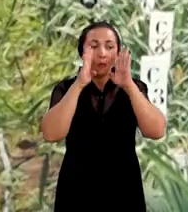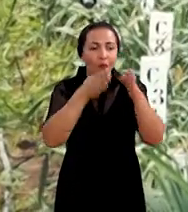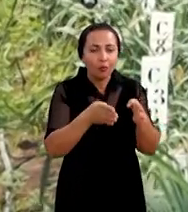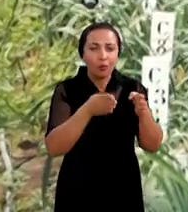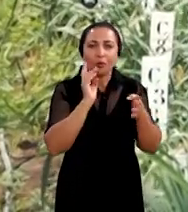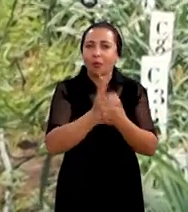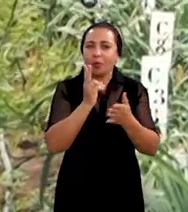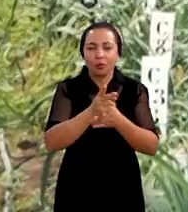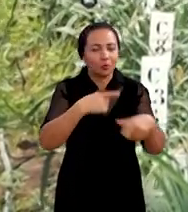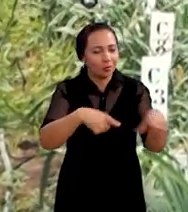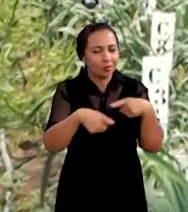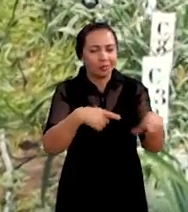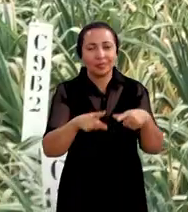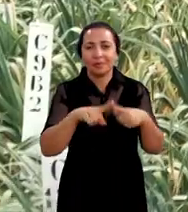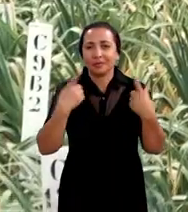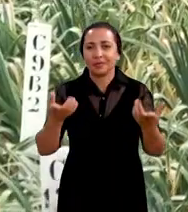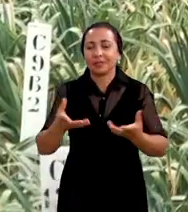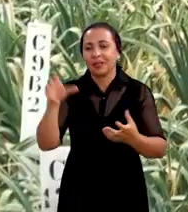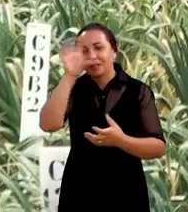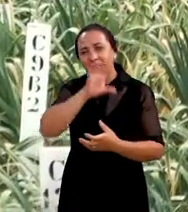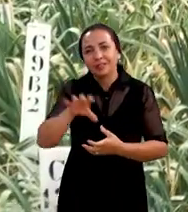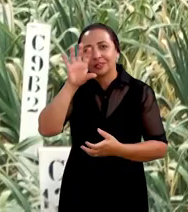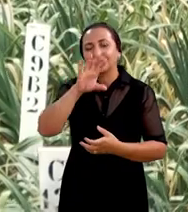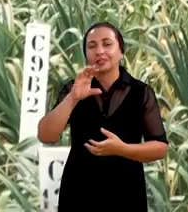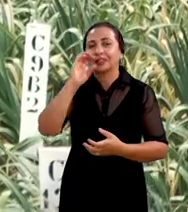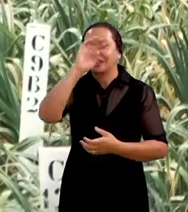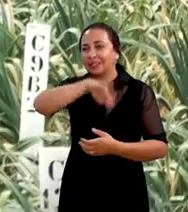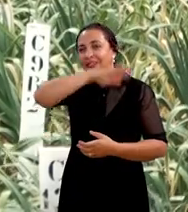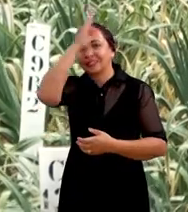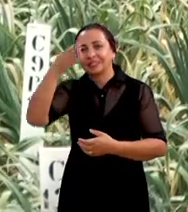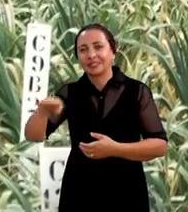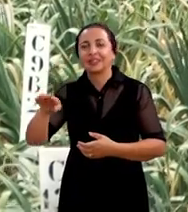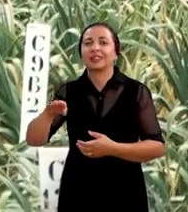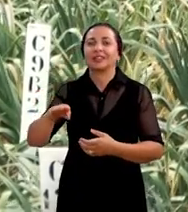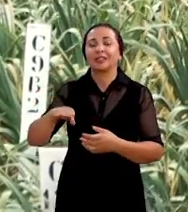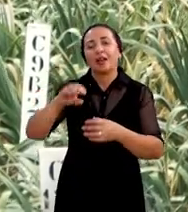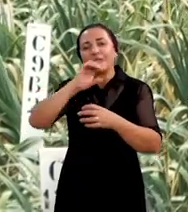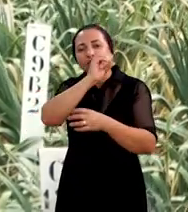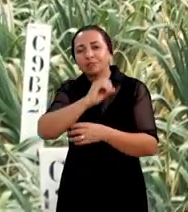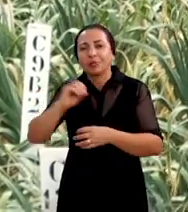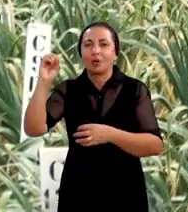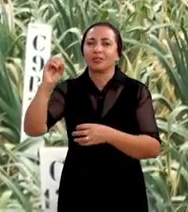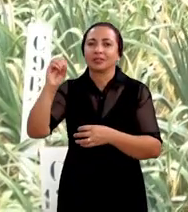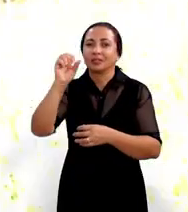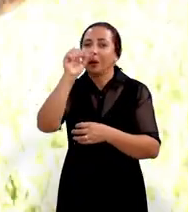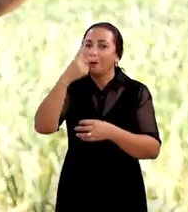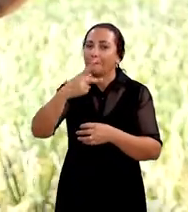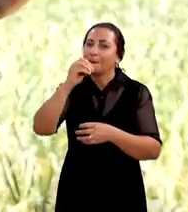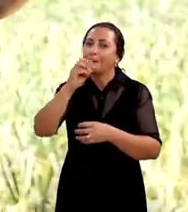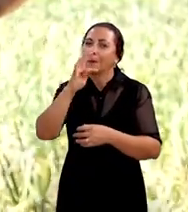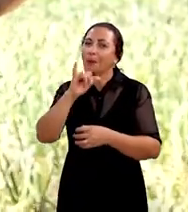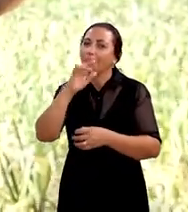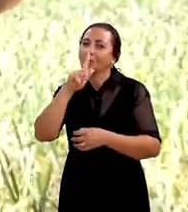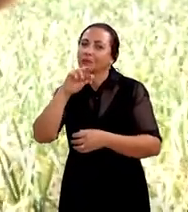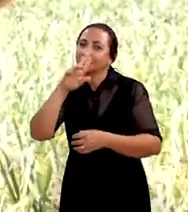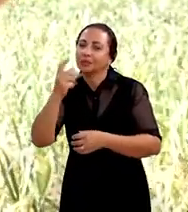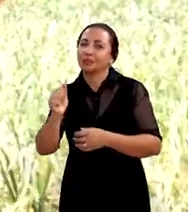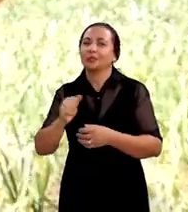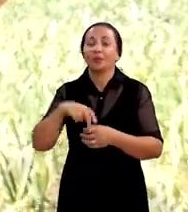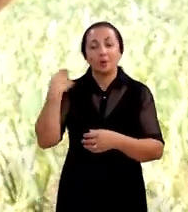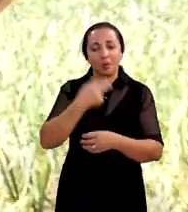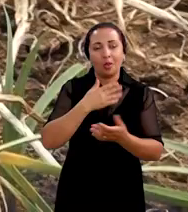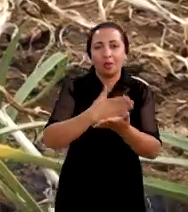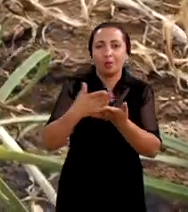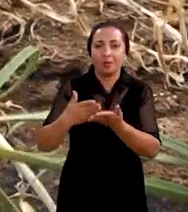foco continua em campo só que dessa vez na região serrana de São Miguel no extremo oeste Potiguar a gente iniciou